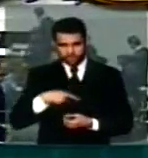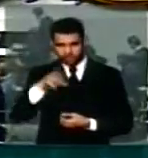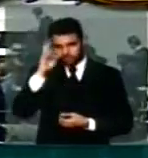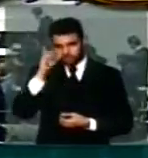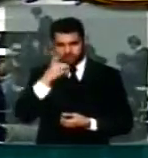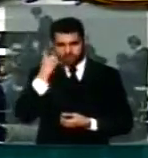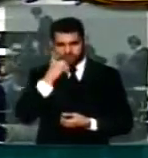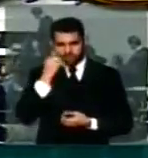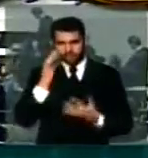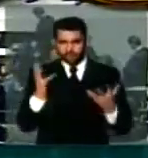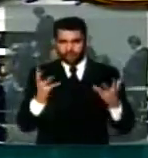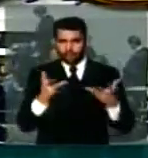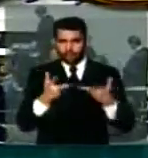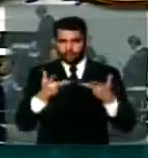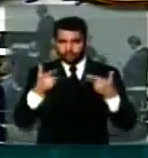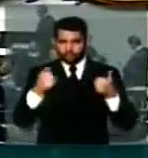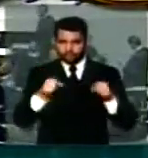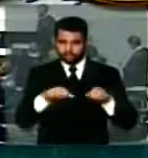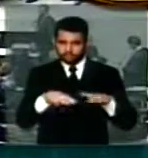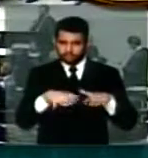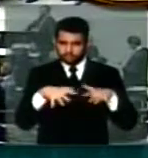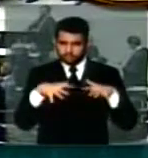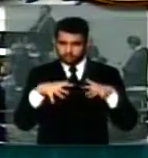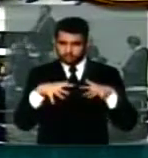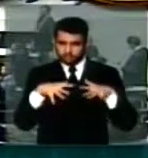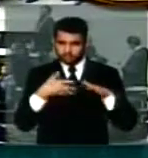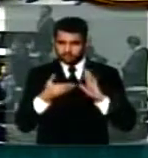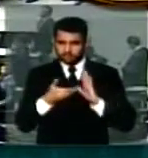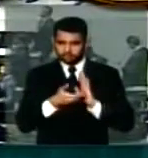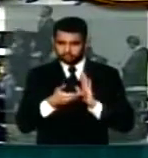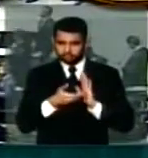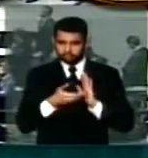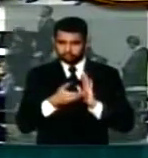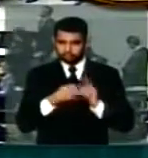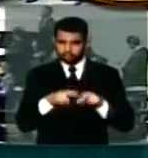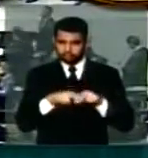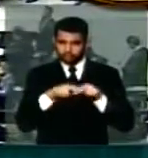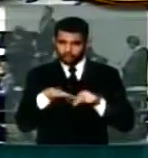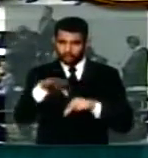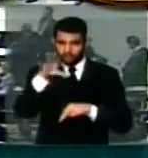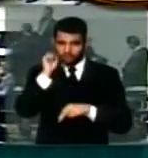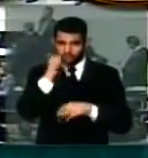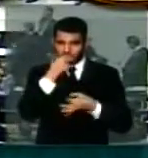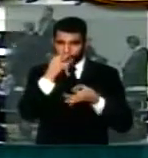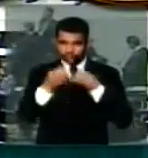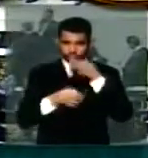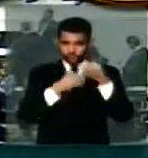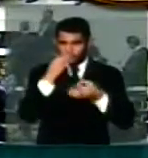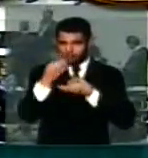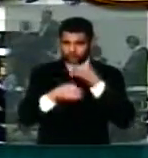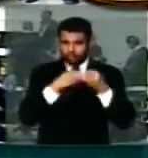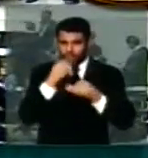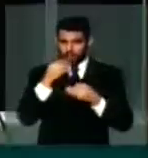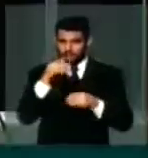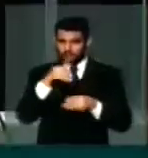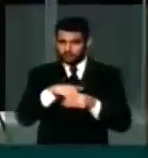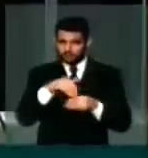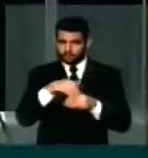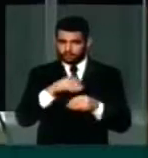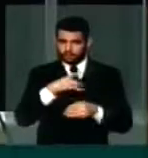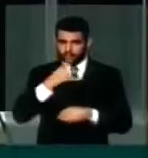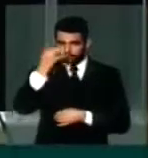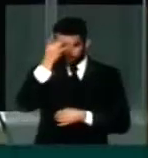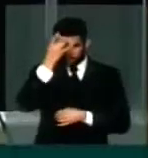deputados, a qualidade do processo legislativo pressupõe ouvir os argumentos e votar com